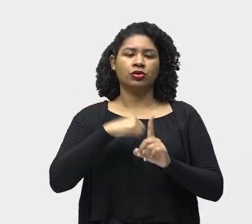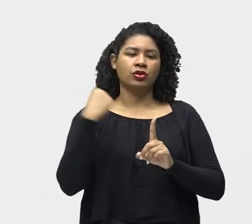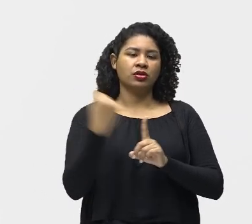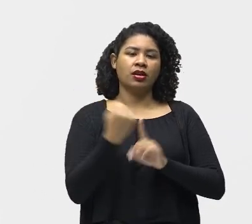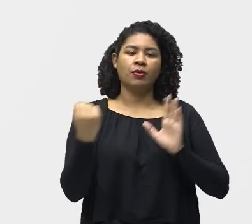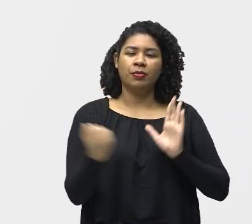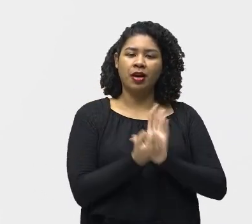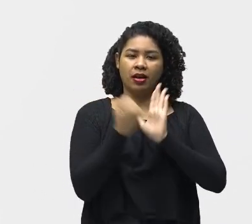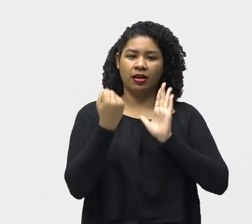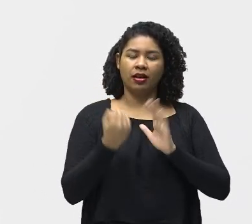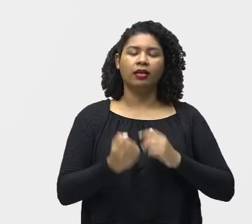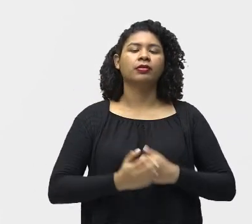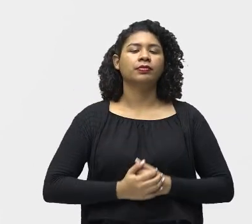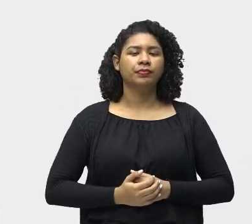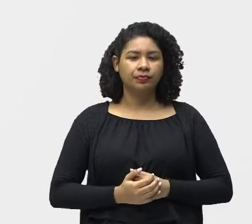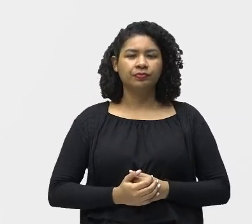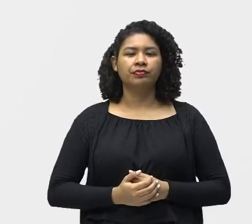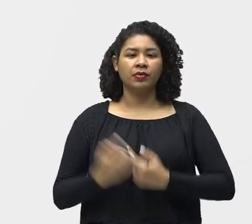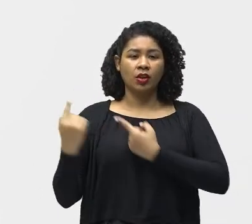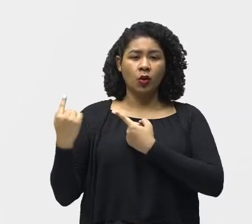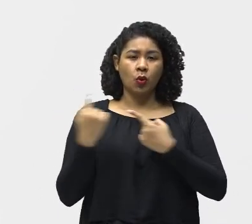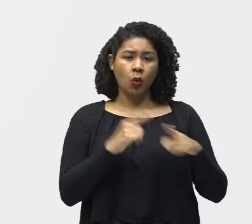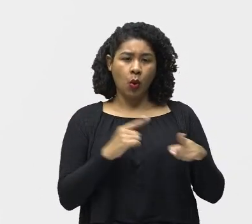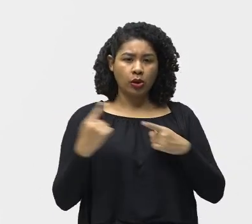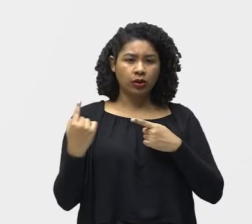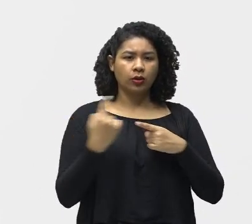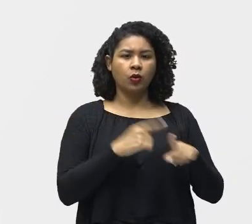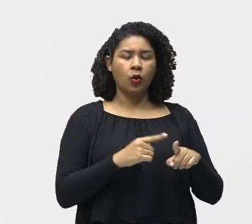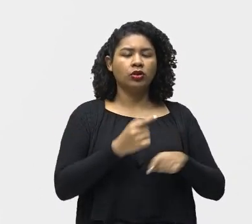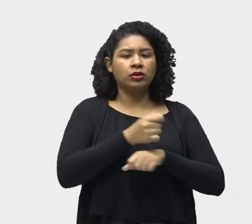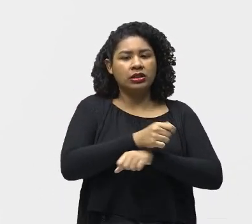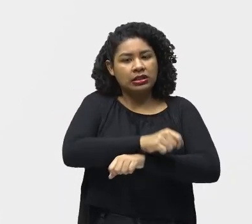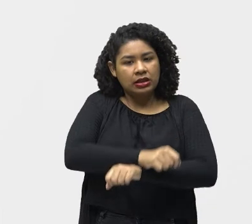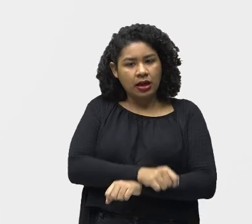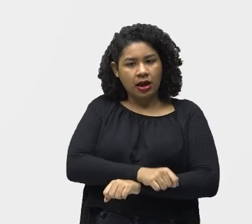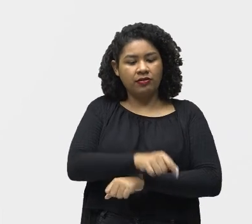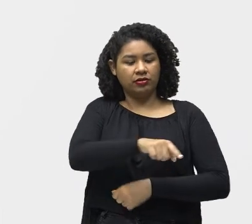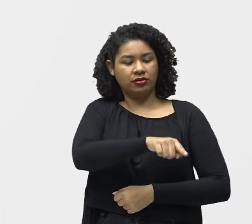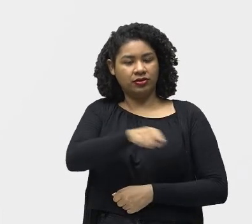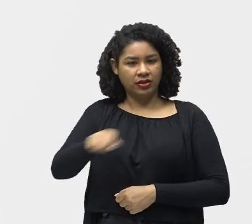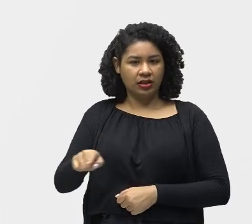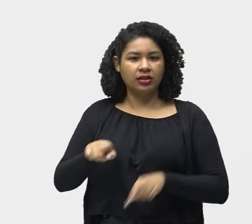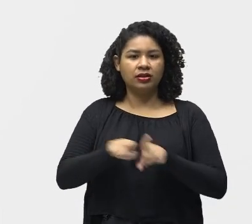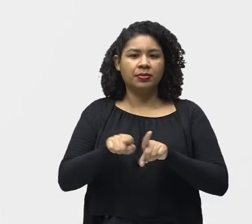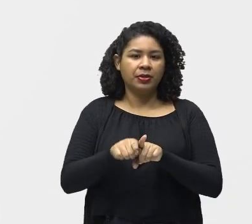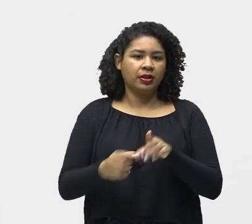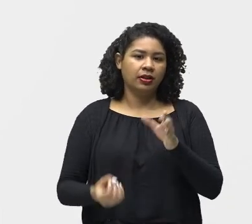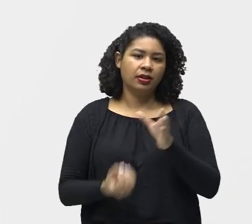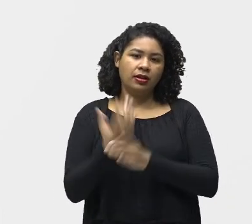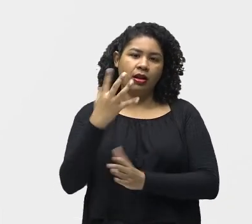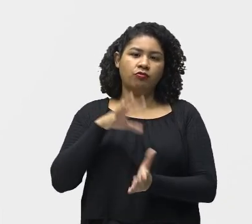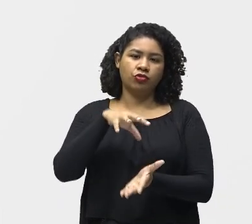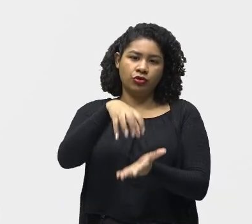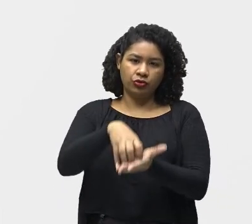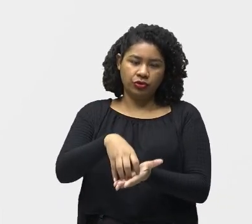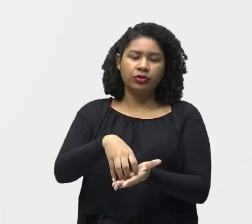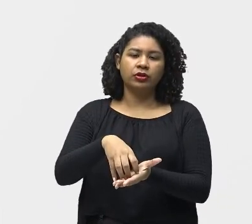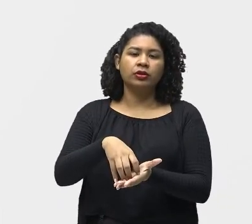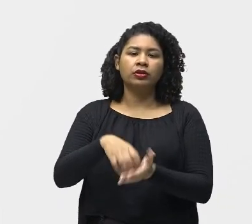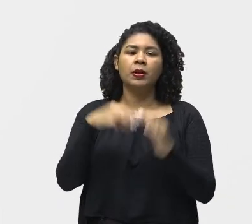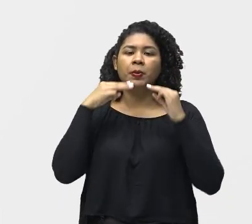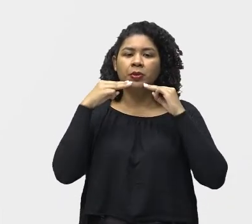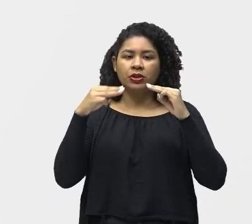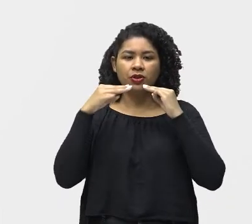Opuseram-se Diversas vezes A escravidão Indígena Fundaram Aldeias Missionárias Tanto aqui Como no Paraguai E